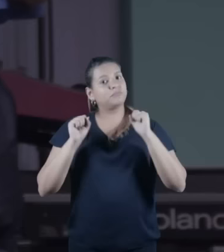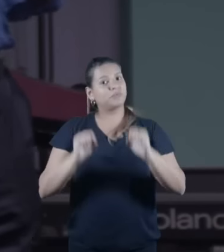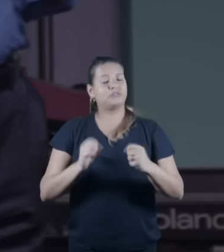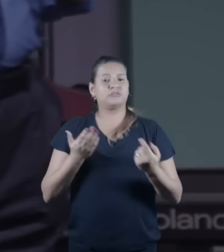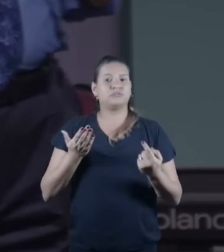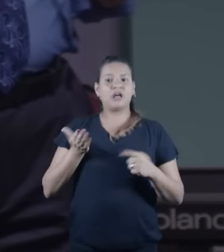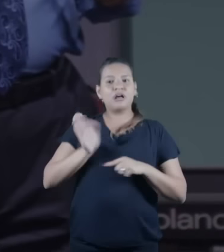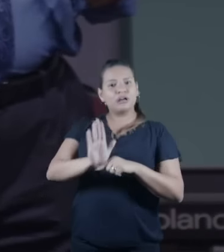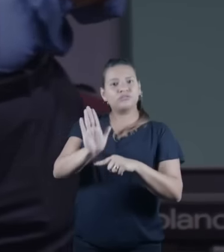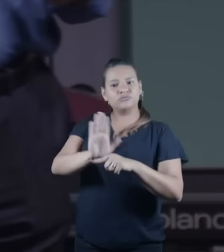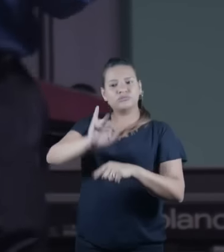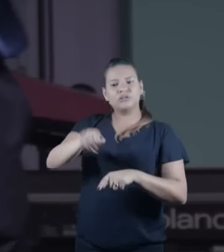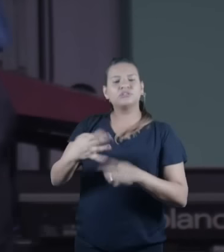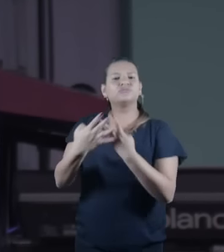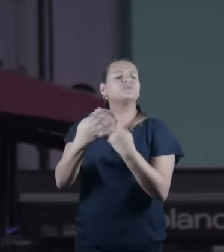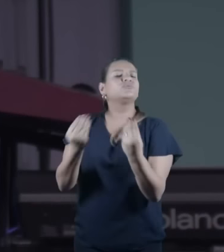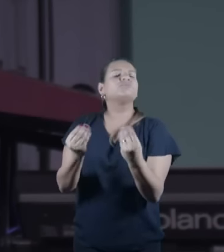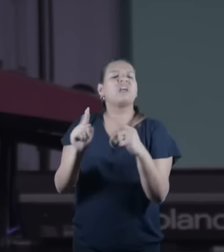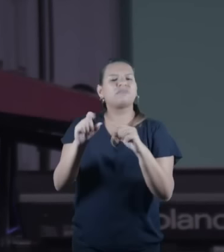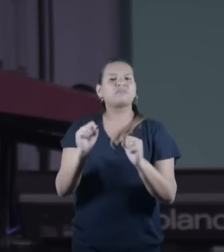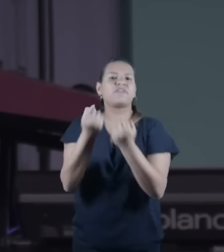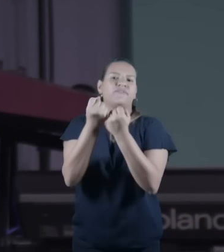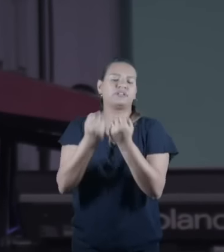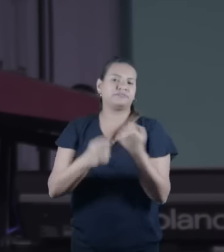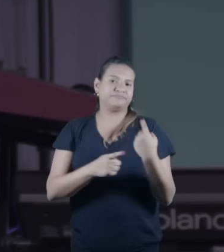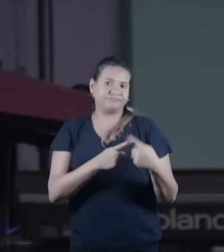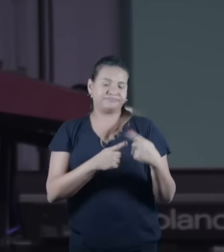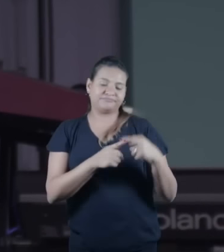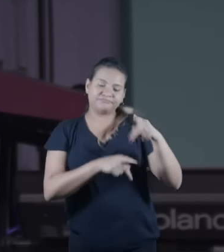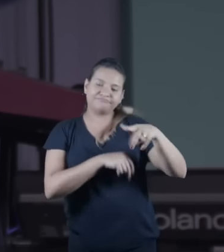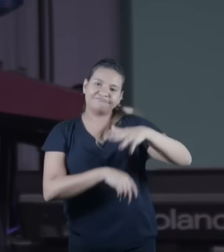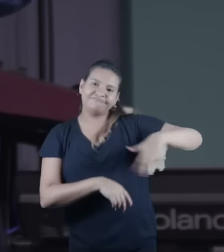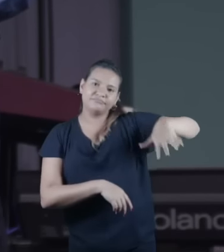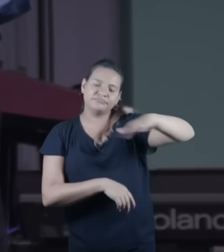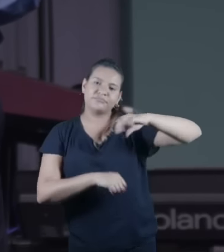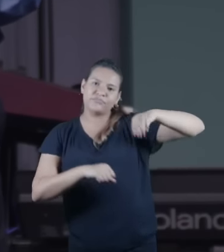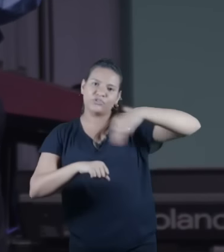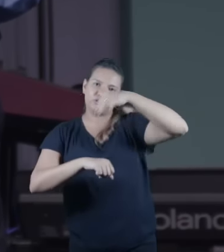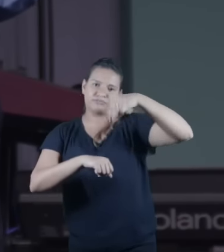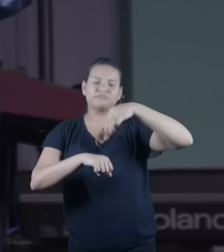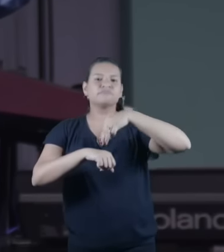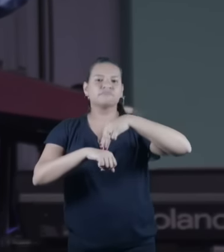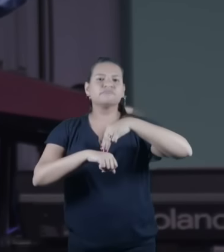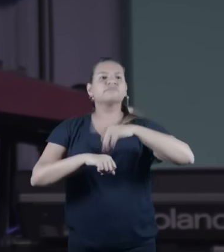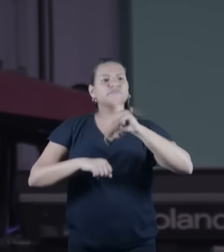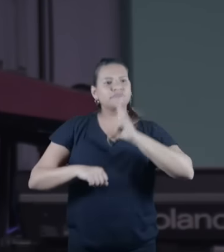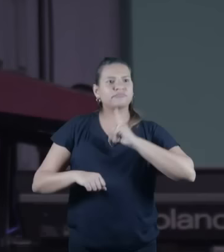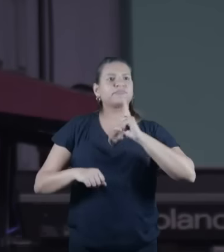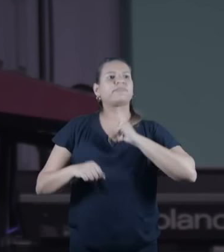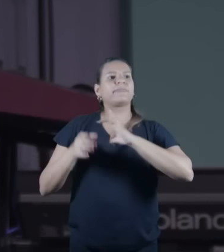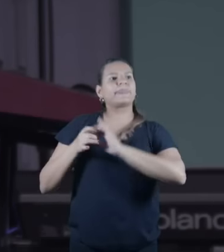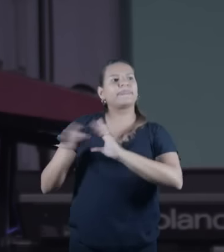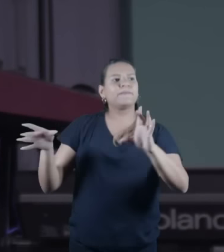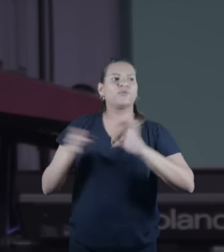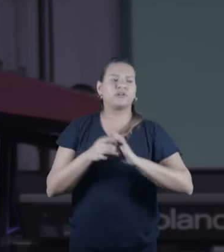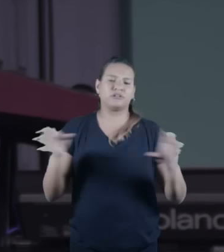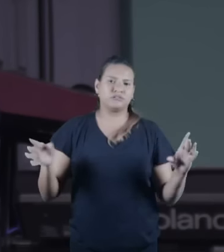defendê-los porque a única nação no Oriente Médio que é democrática onde